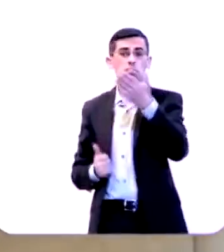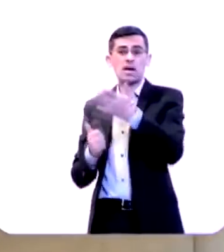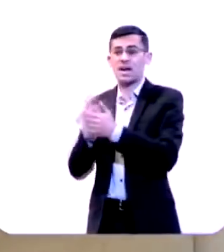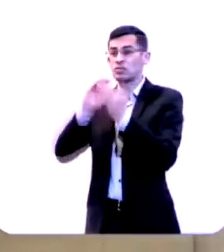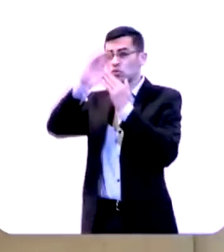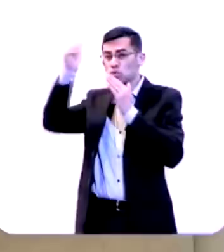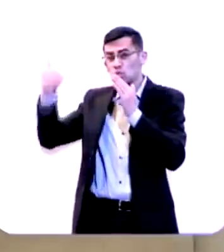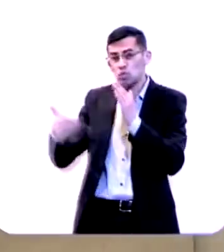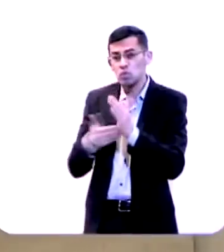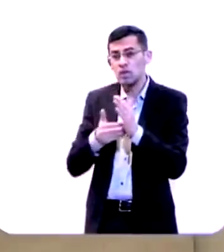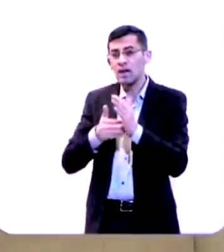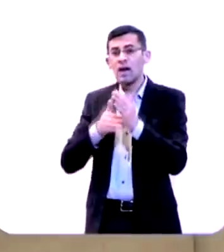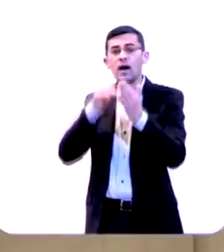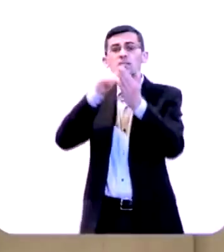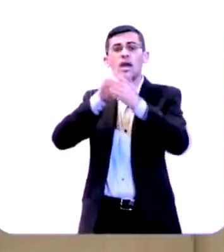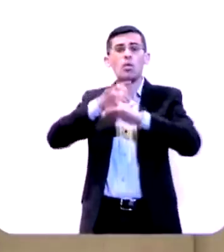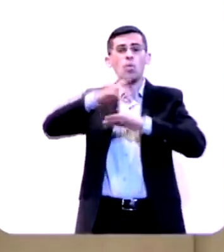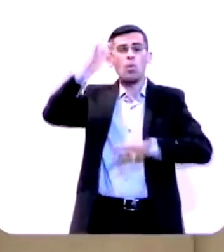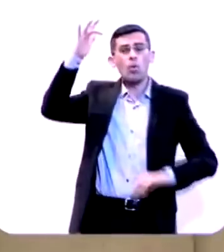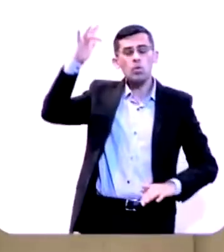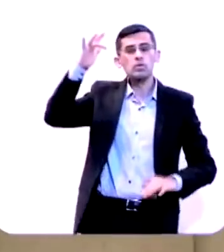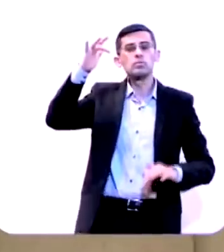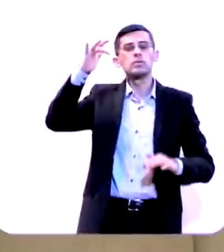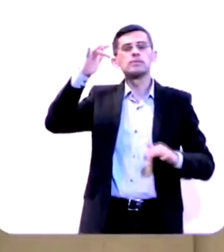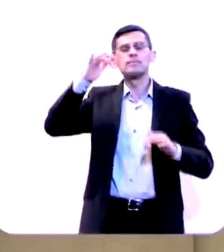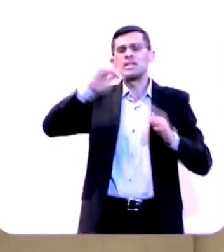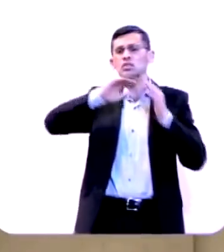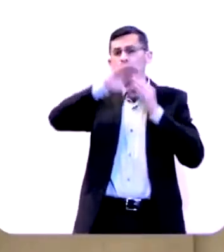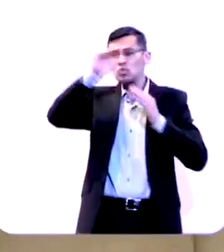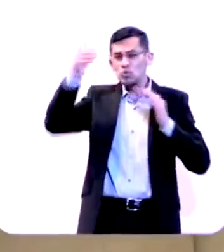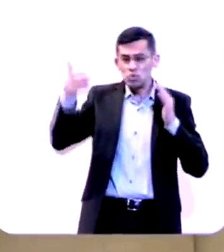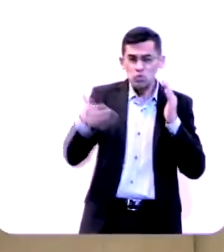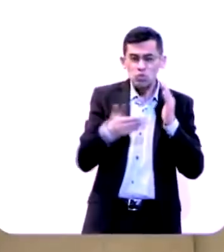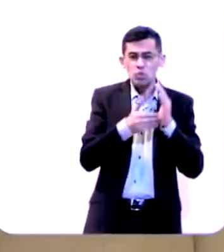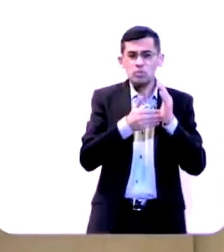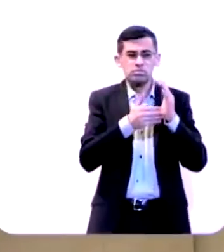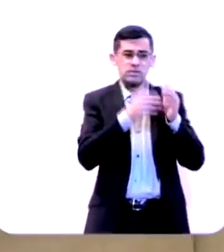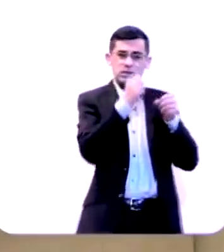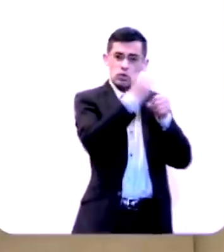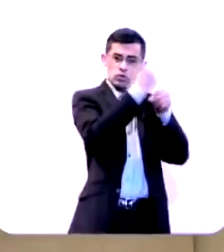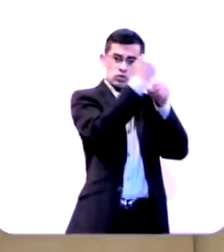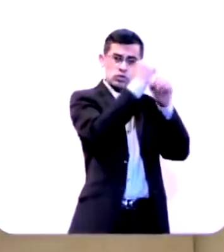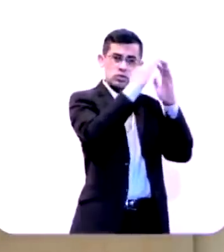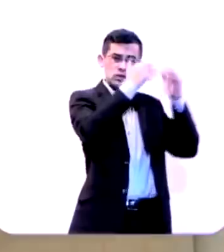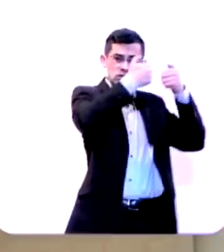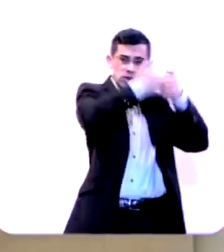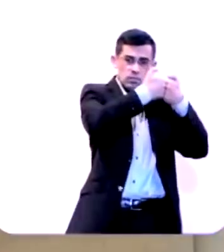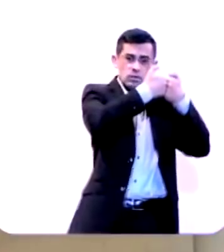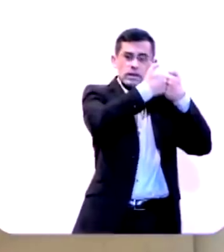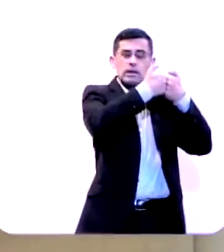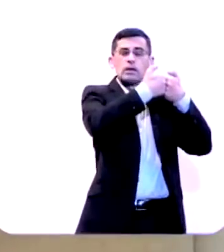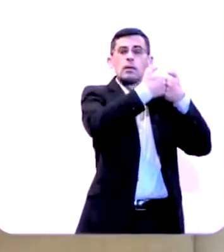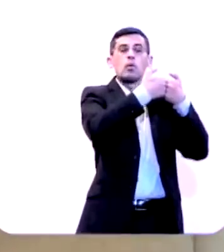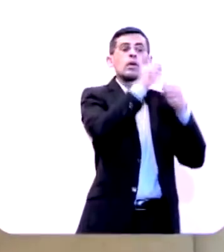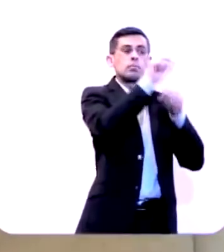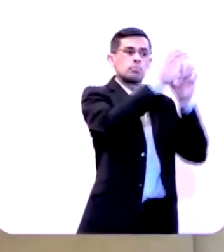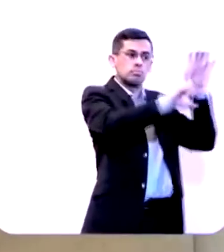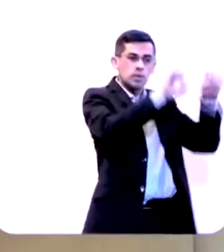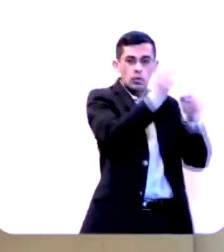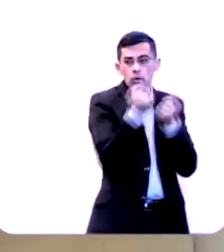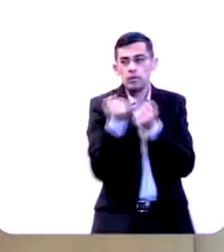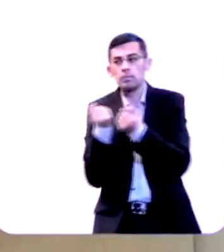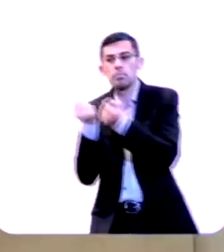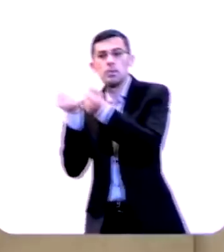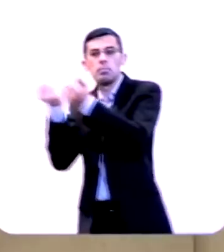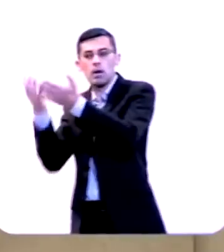até o ouro que estava folheando partes do tempo, ele derreteu para poder